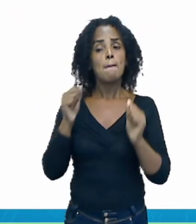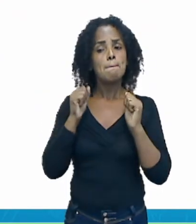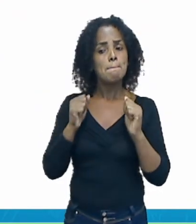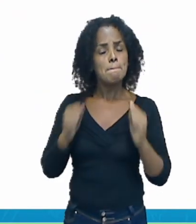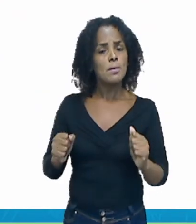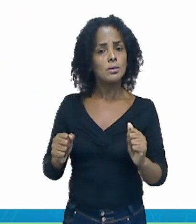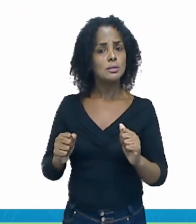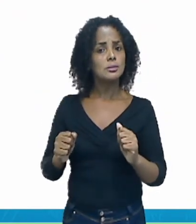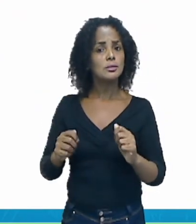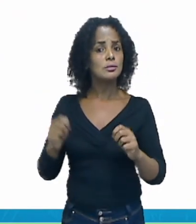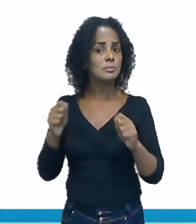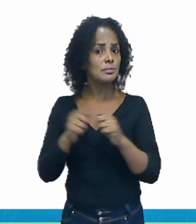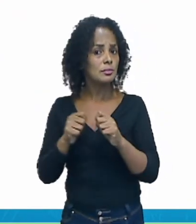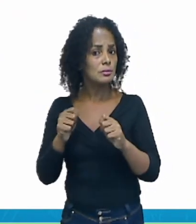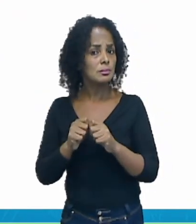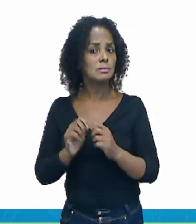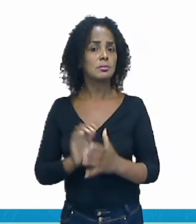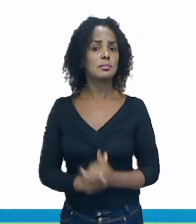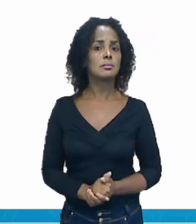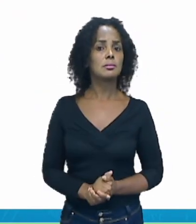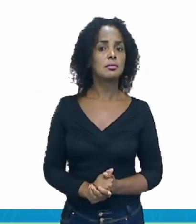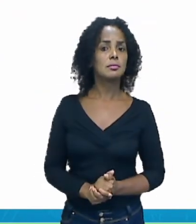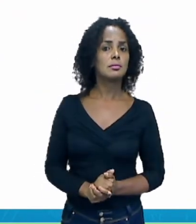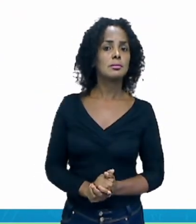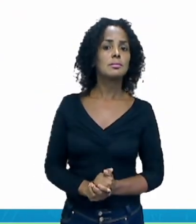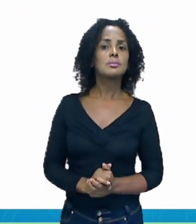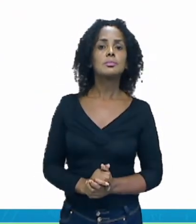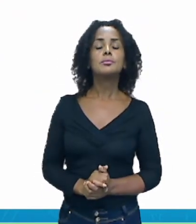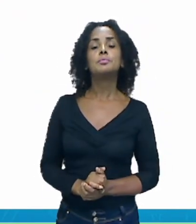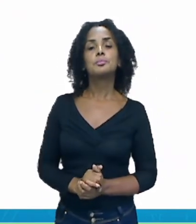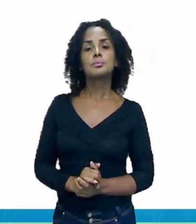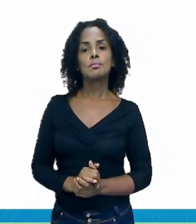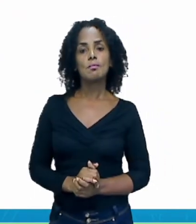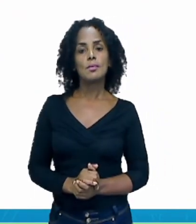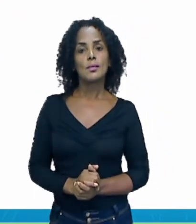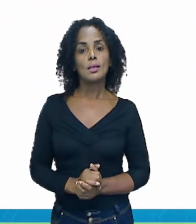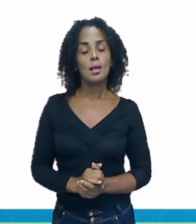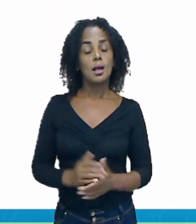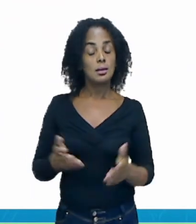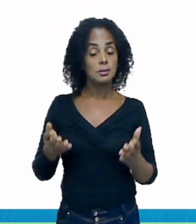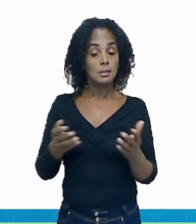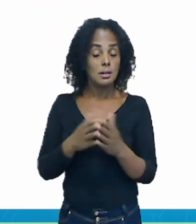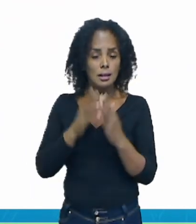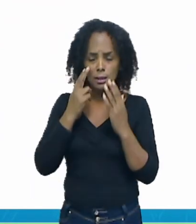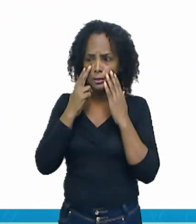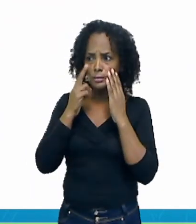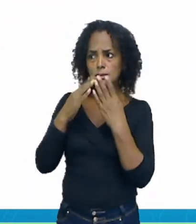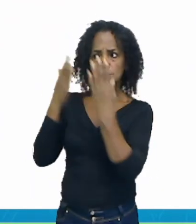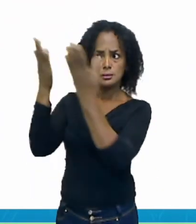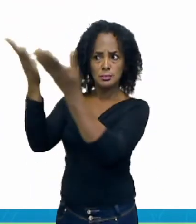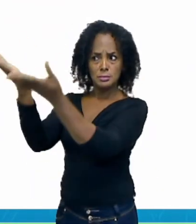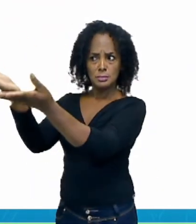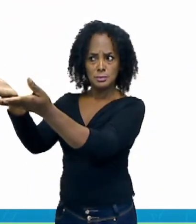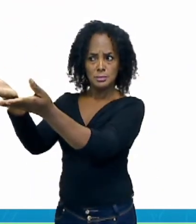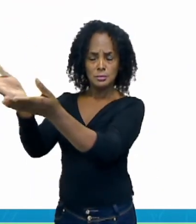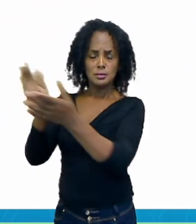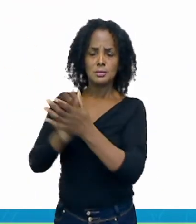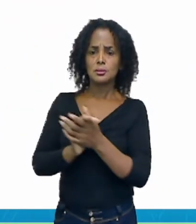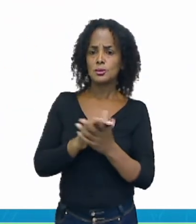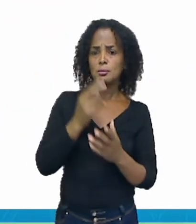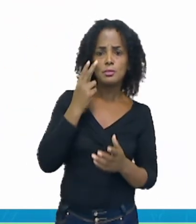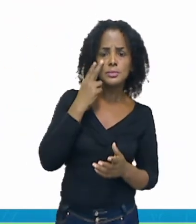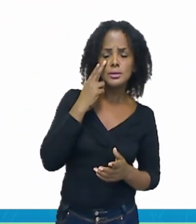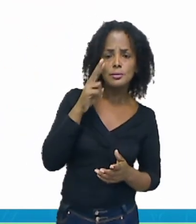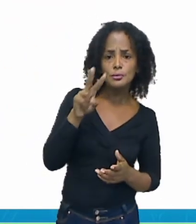duas, por três ou até mais. Não é verdade? E aqui eu vou deixar esse quadrinho para vocês. Só